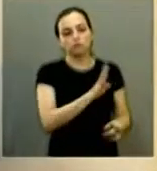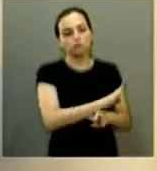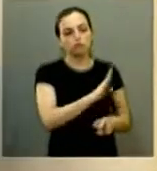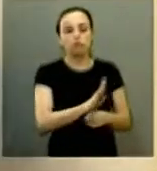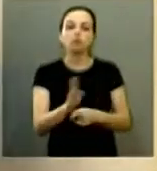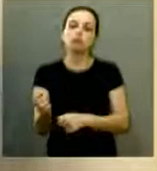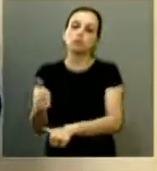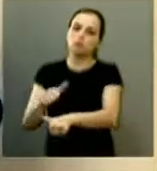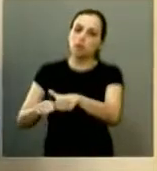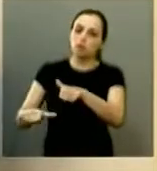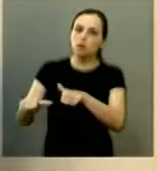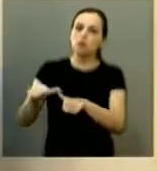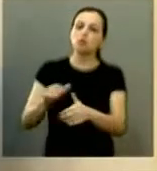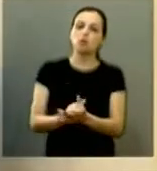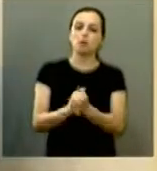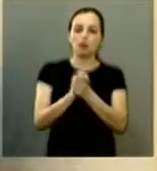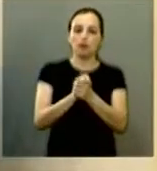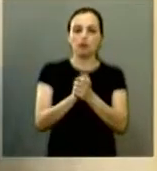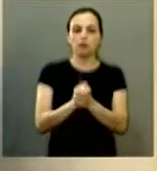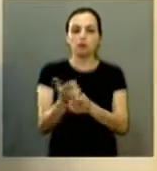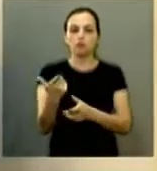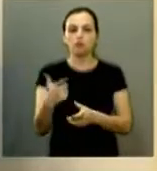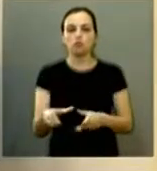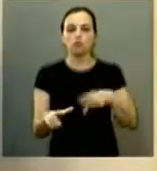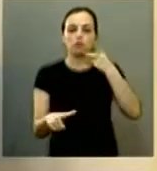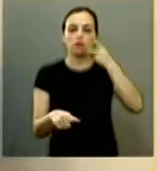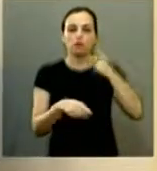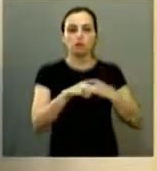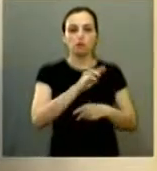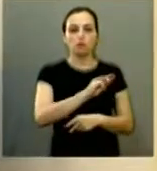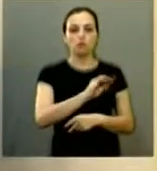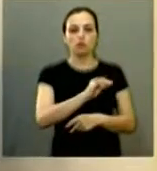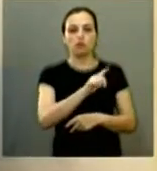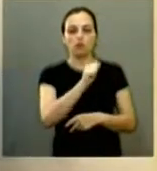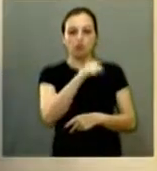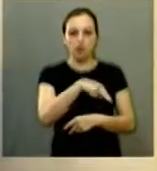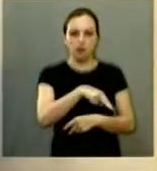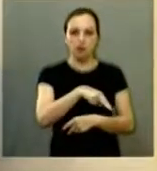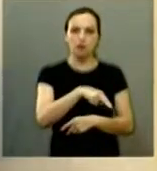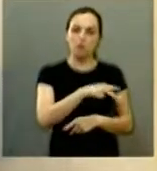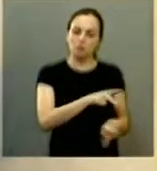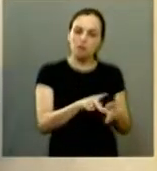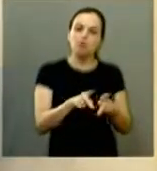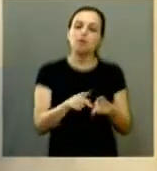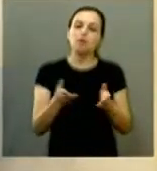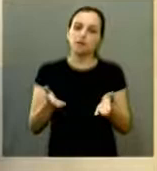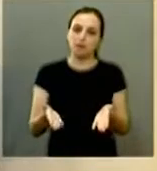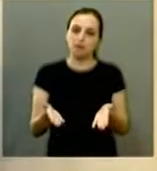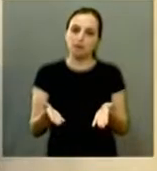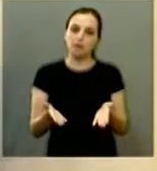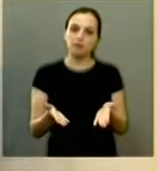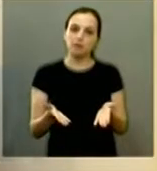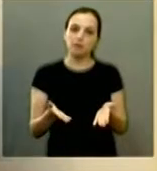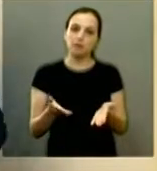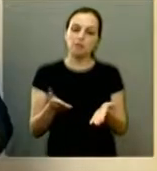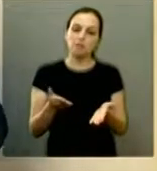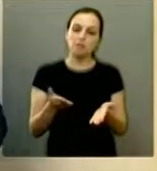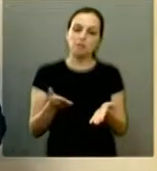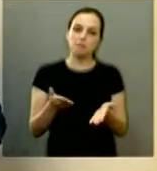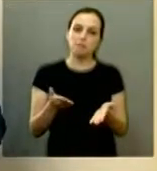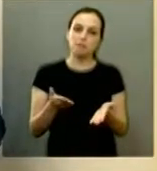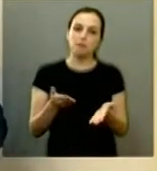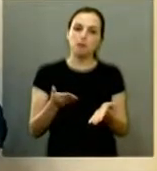transformação dar parabéns novamente ao vereador William e vou dar uma de presidente aqui só para não perder o amigo vou dar